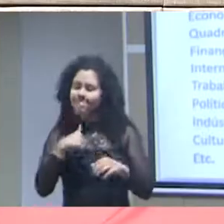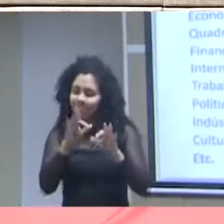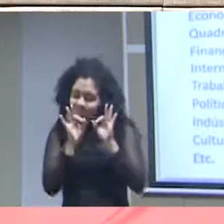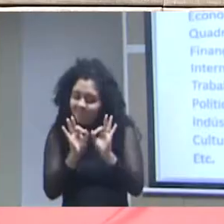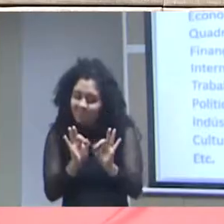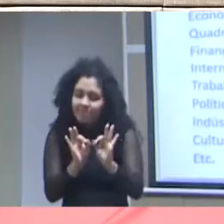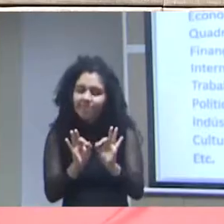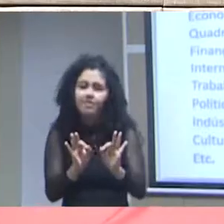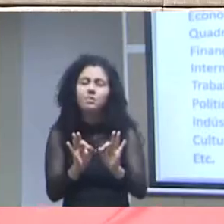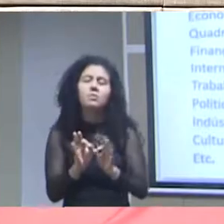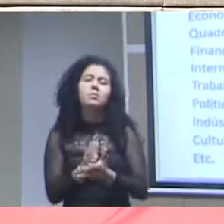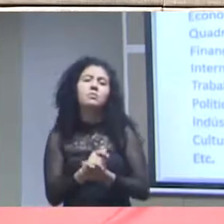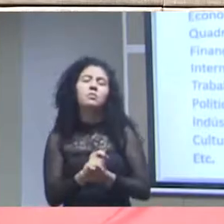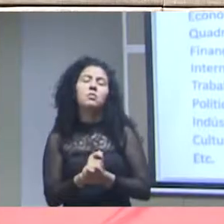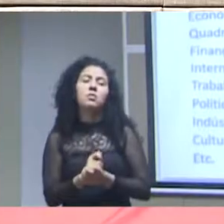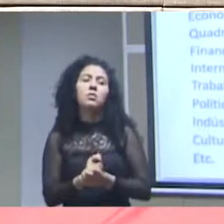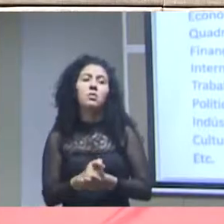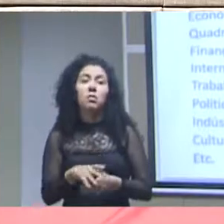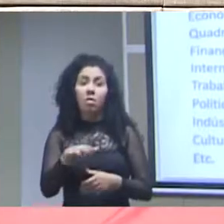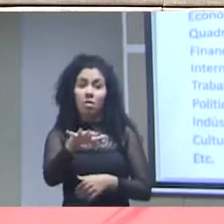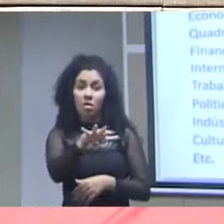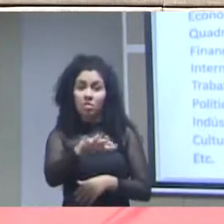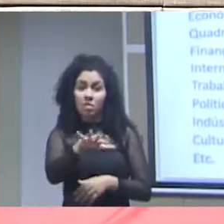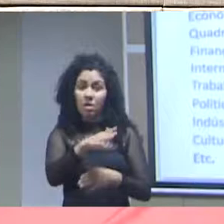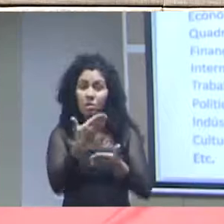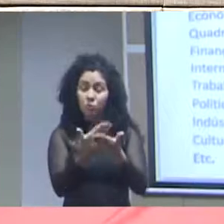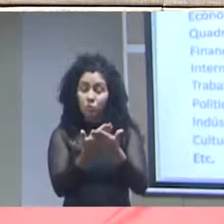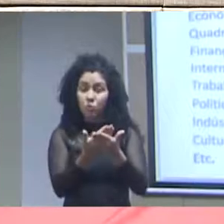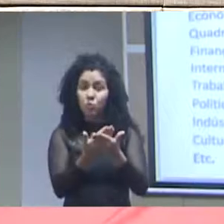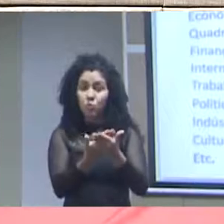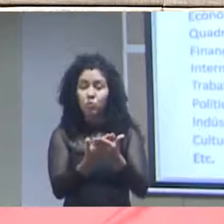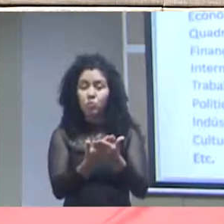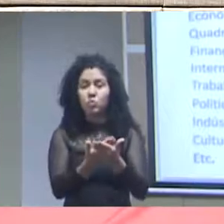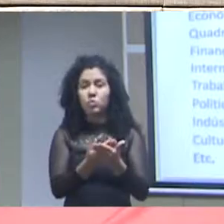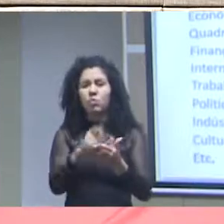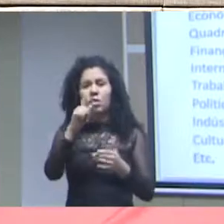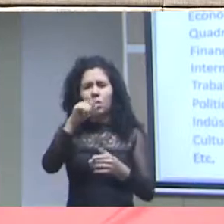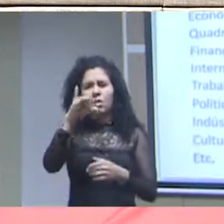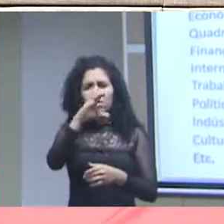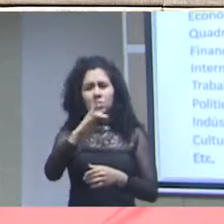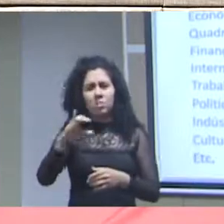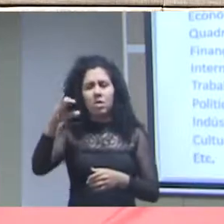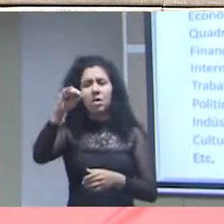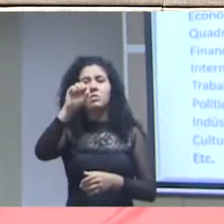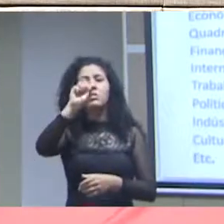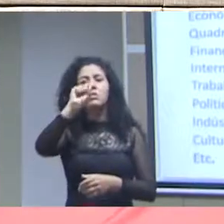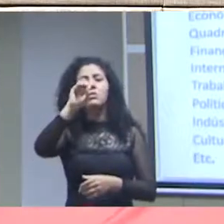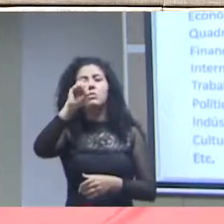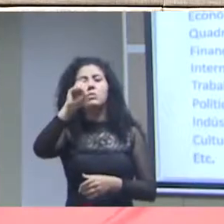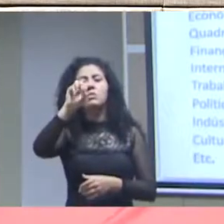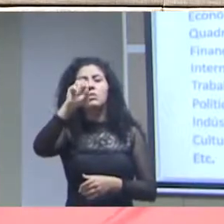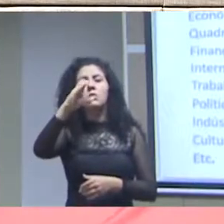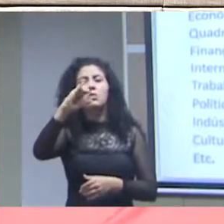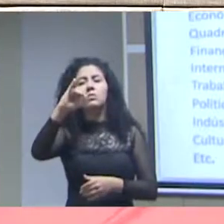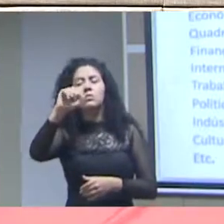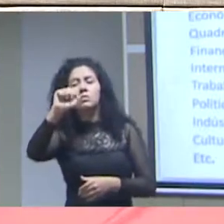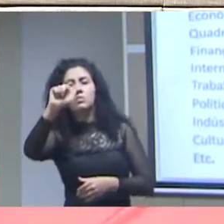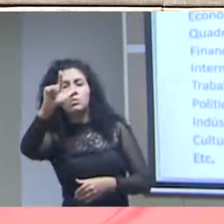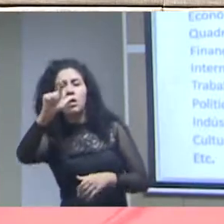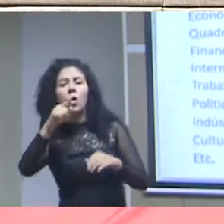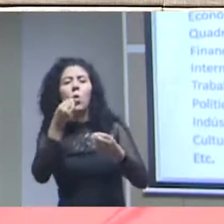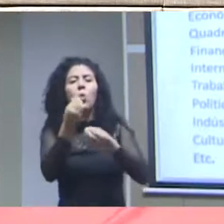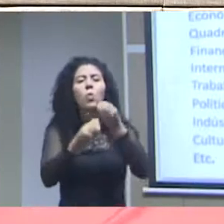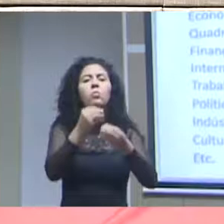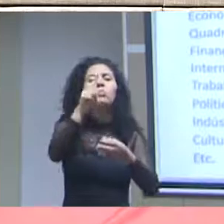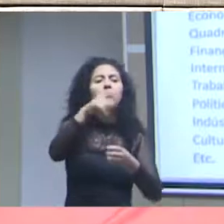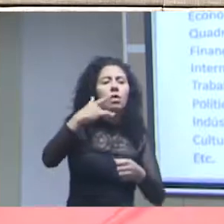essa área de estudos em ciências sociais a perspectiva social a perspectiva econômica inclusive saúde com certeza